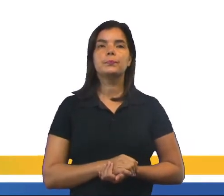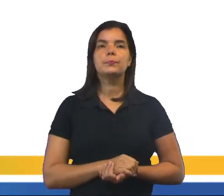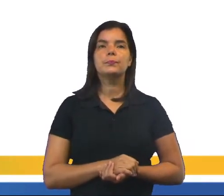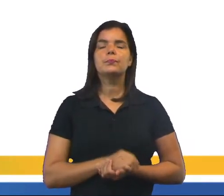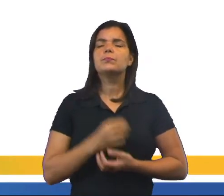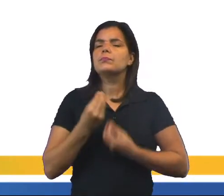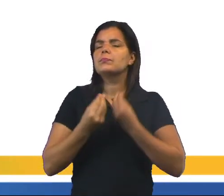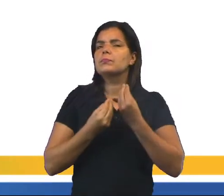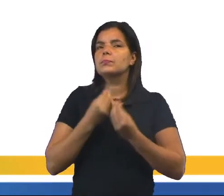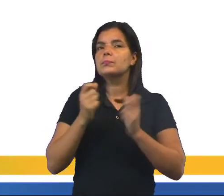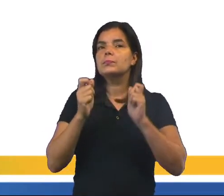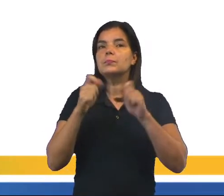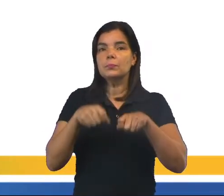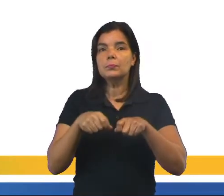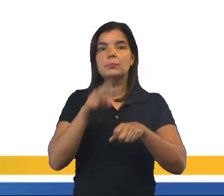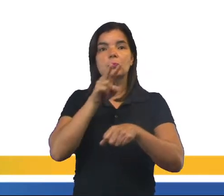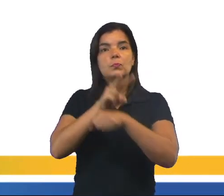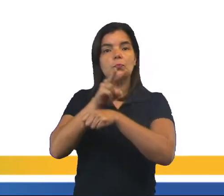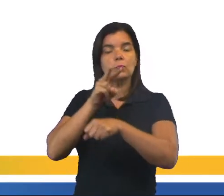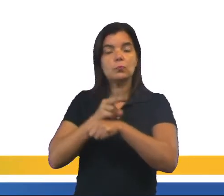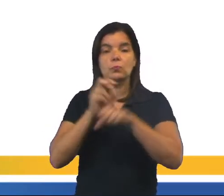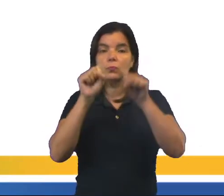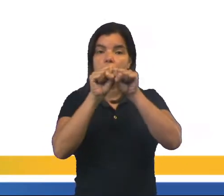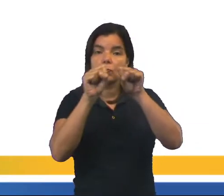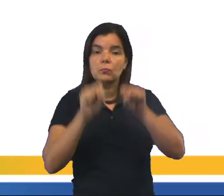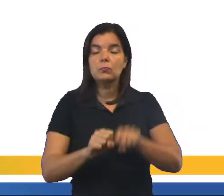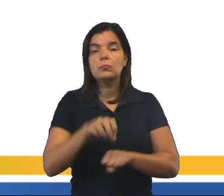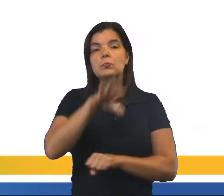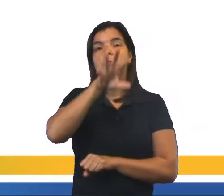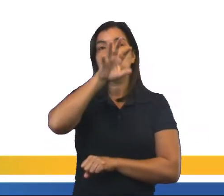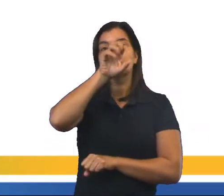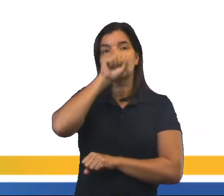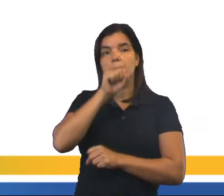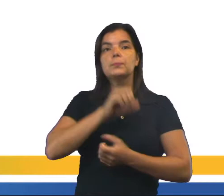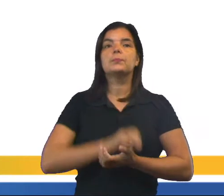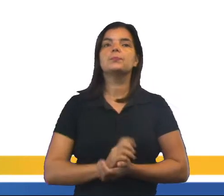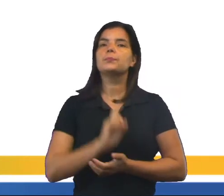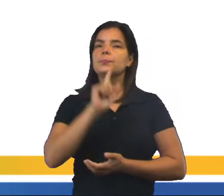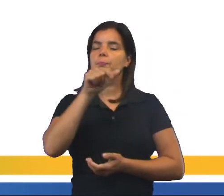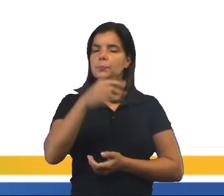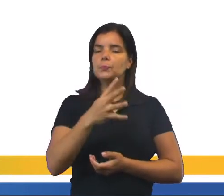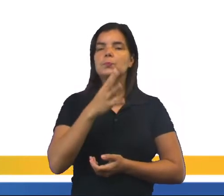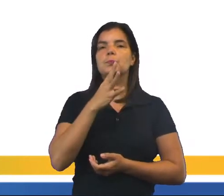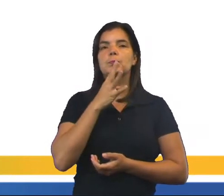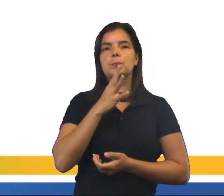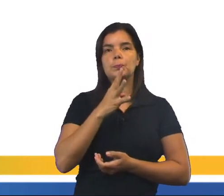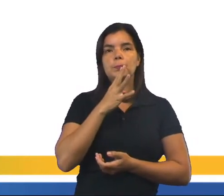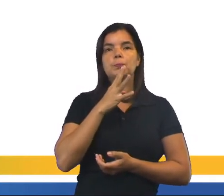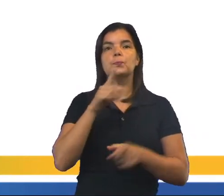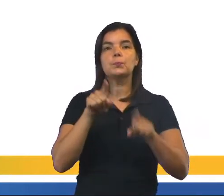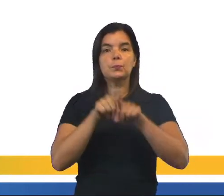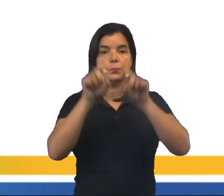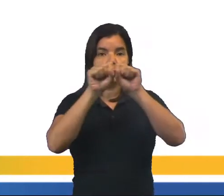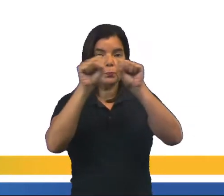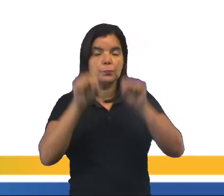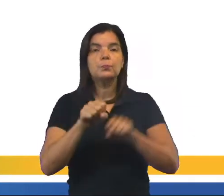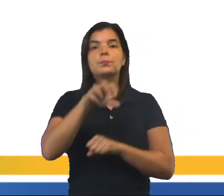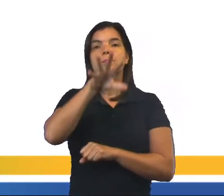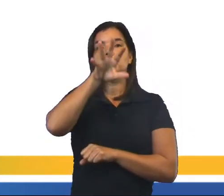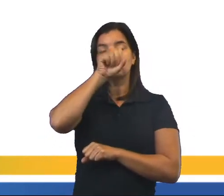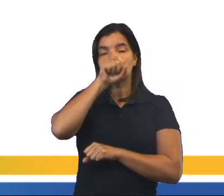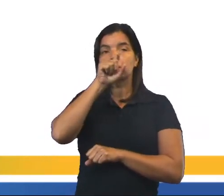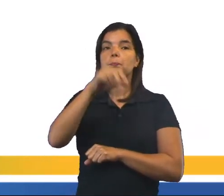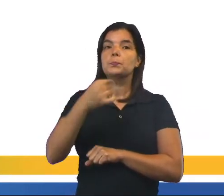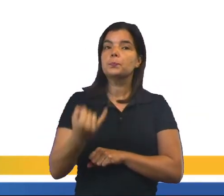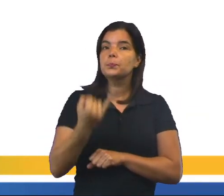De que forma podemos cuidar do sistema respiratório? Após conhecermos um pouco mais do sistema respiratório, é